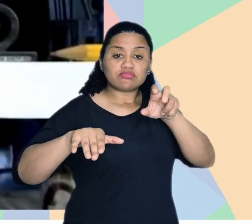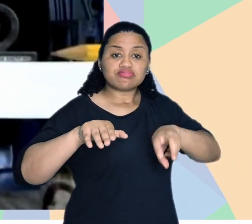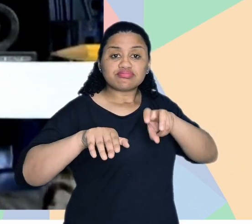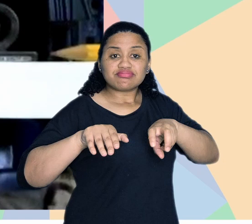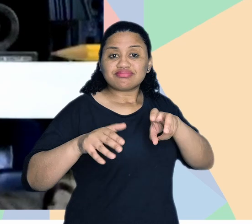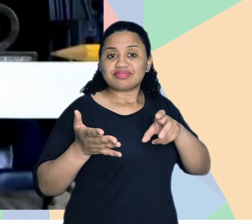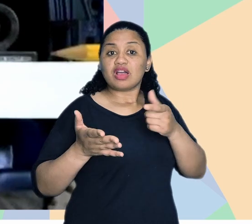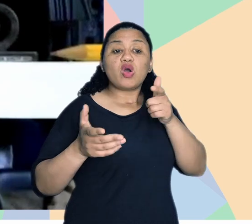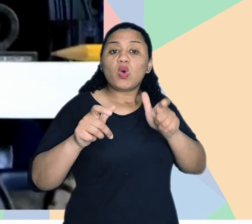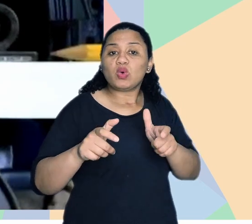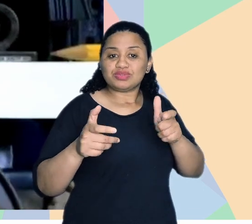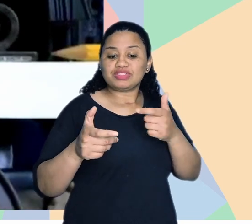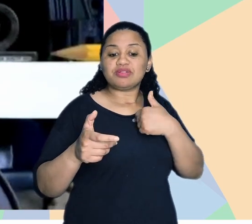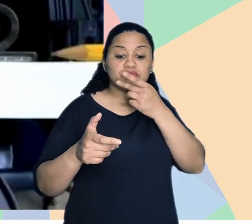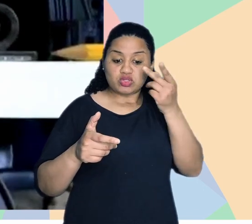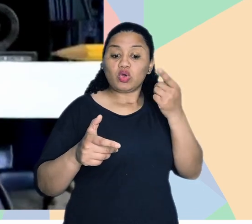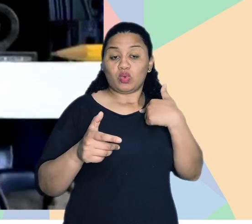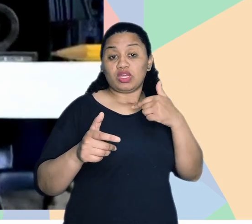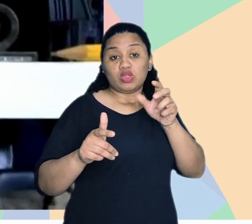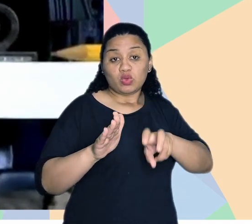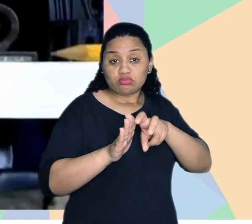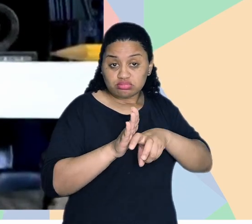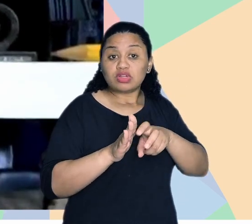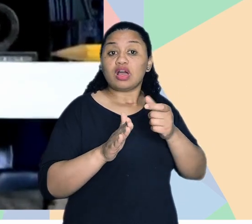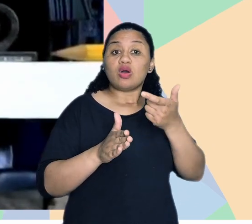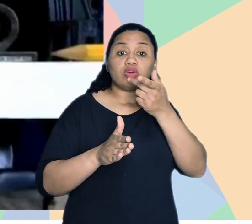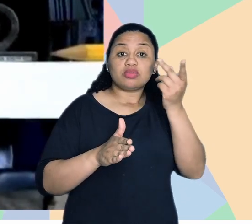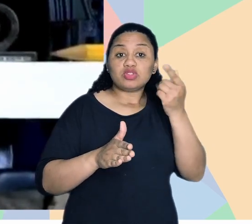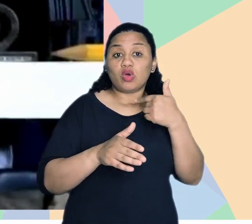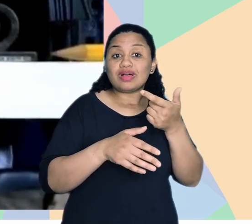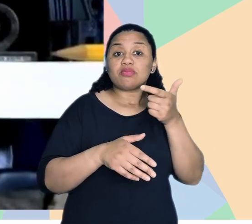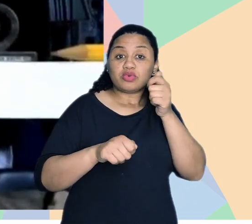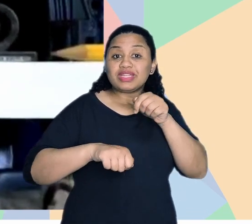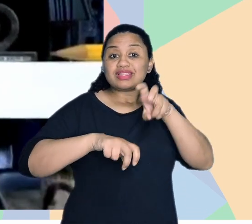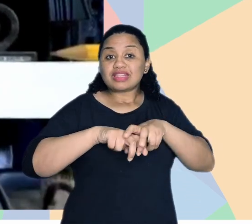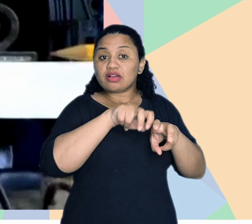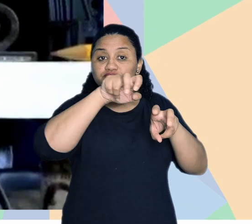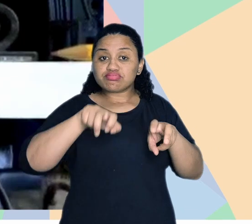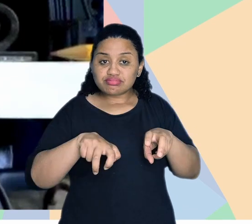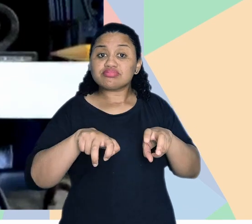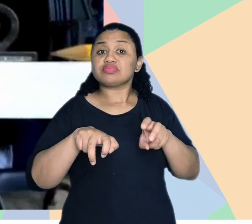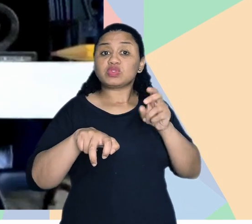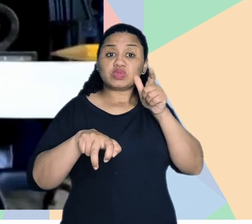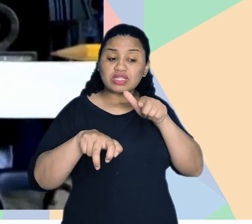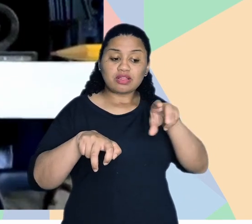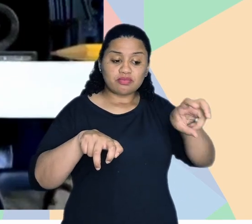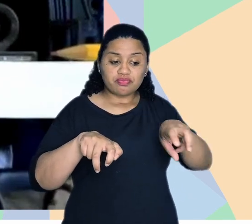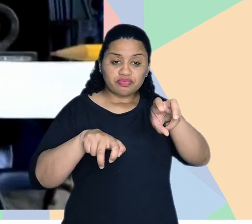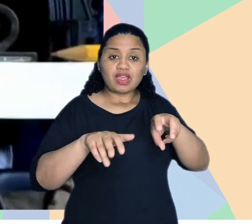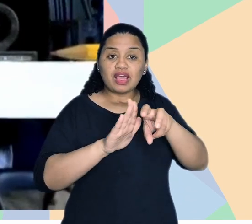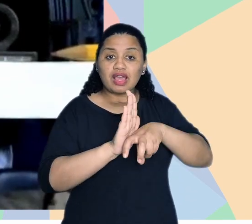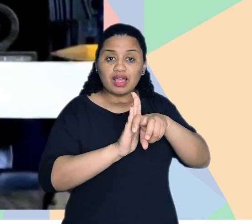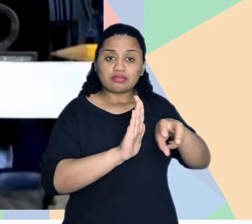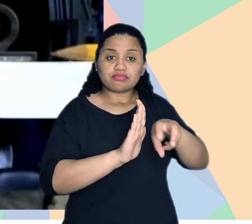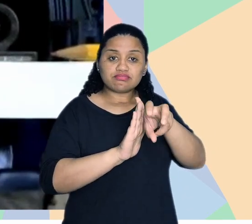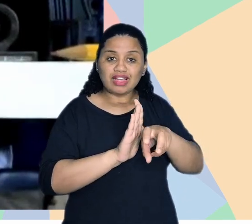um acompanhante que não utiliza a cadeira de rodas, poder sentar na poltrona ao lado desse espaço, que vai acomodar a cadeira,